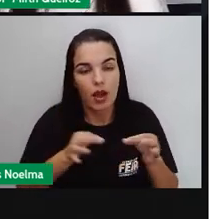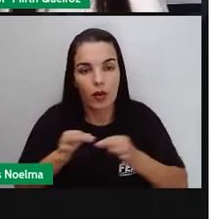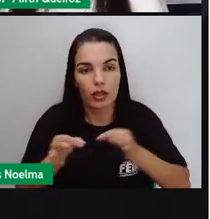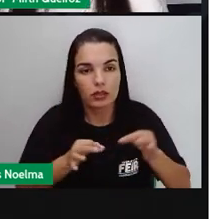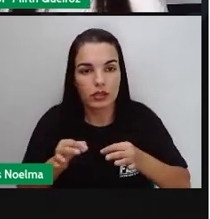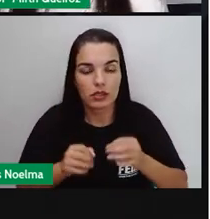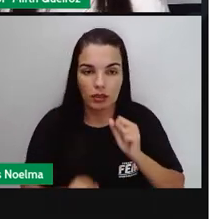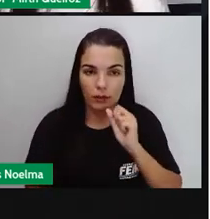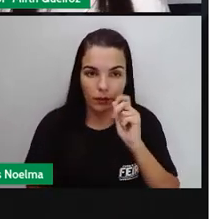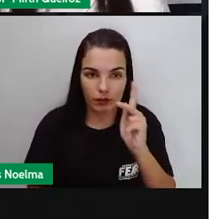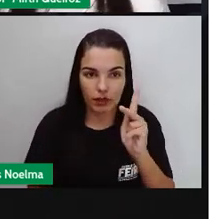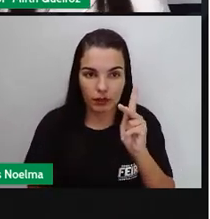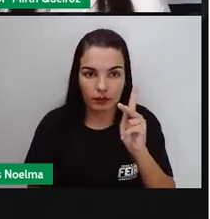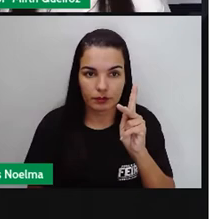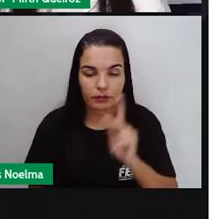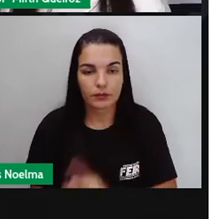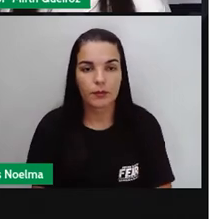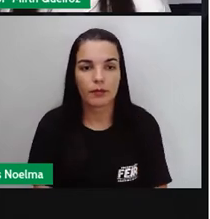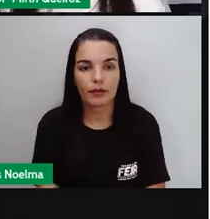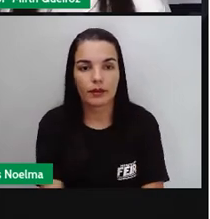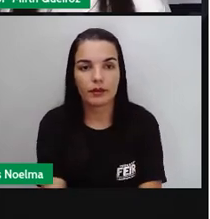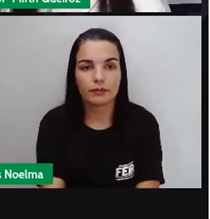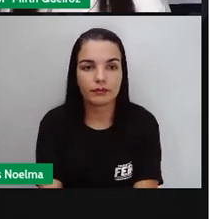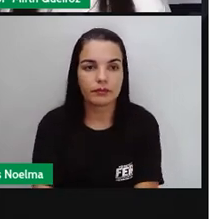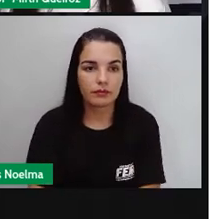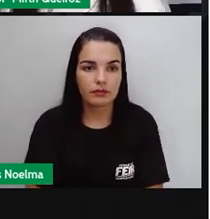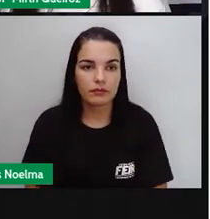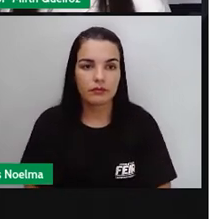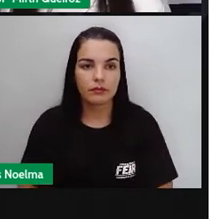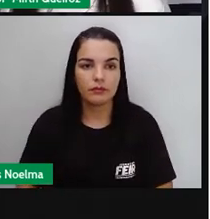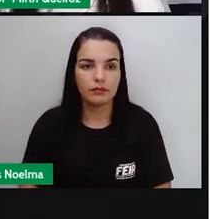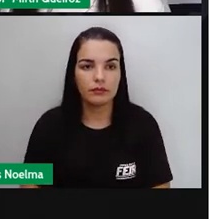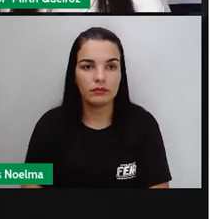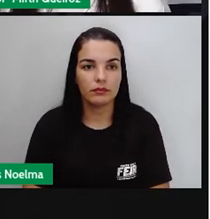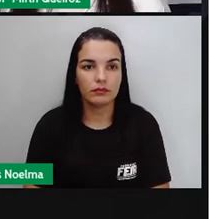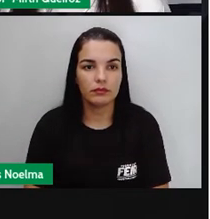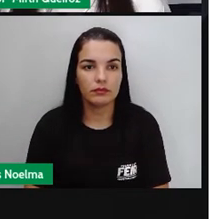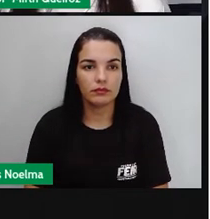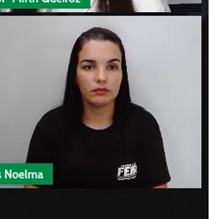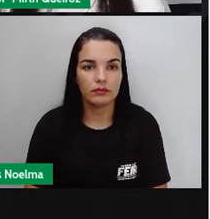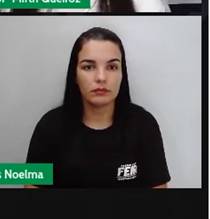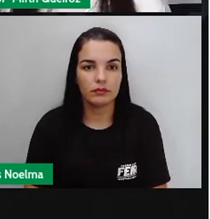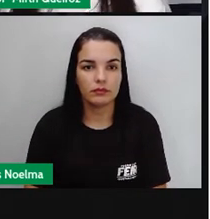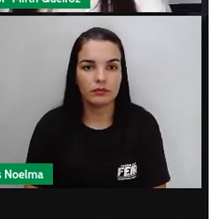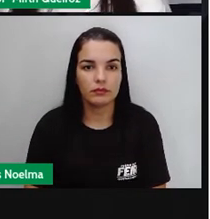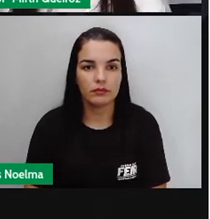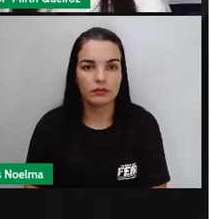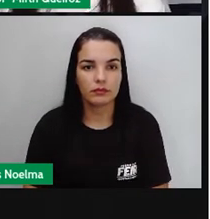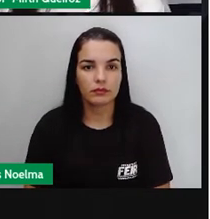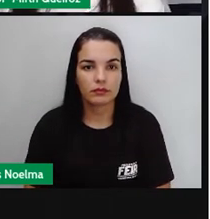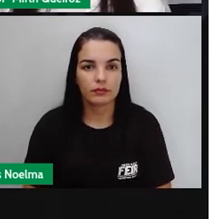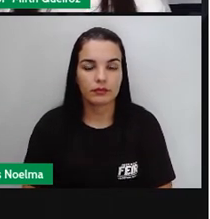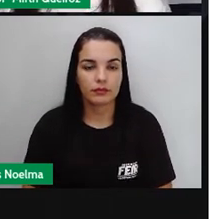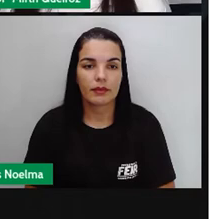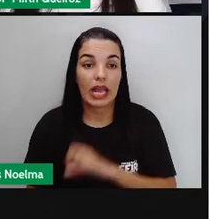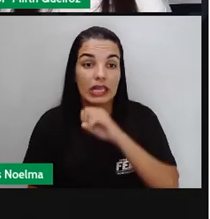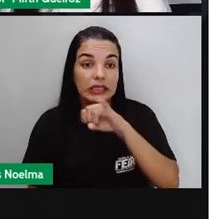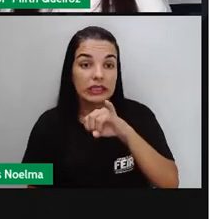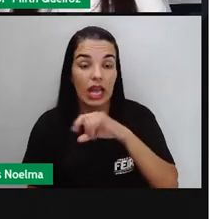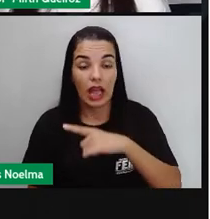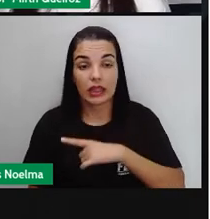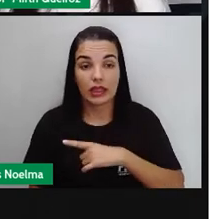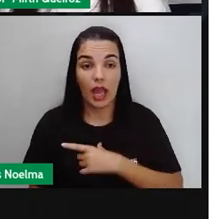Certo? Para que eles estejam bem enquadrados aí. Seguindo uma lógica temporal. Se há diferença